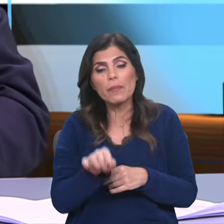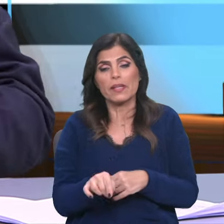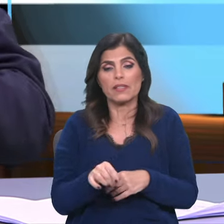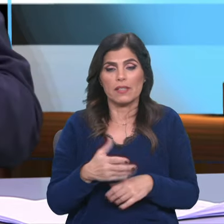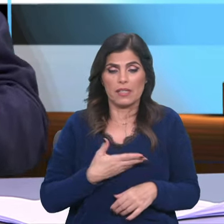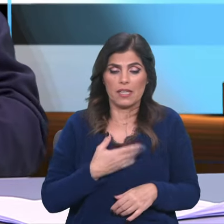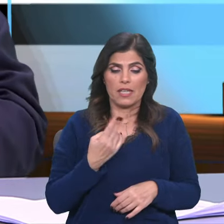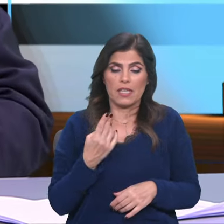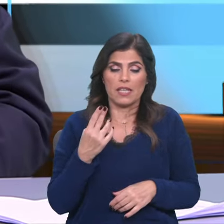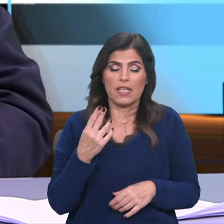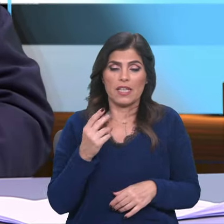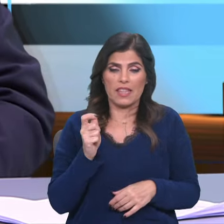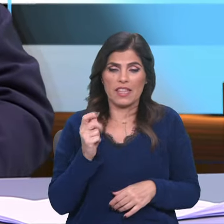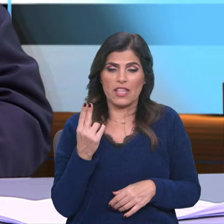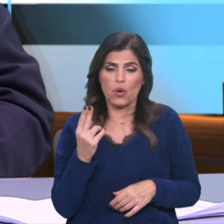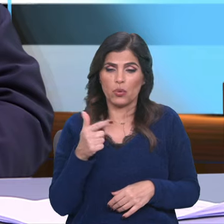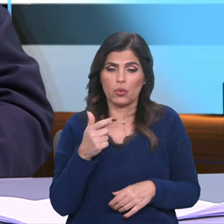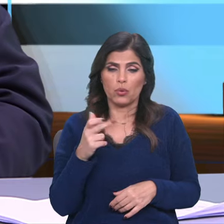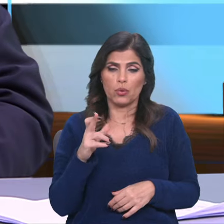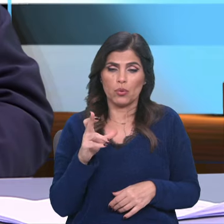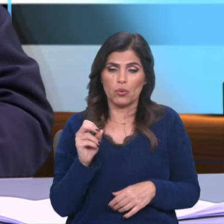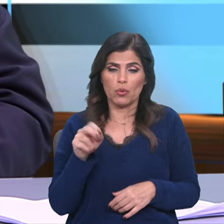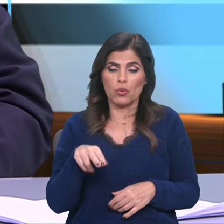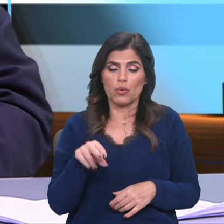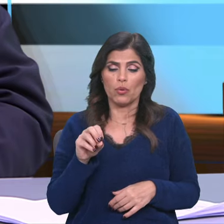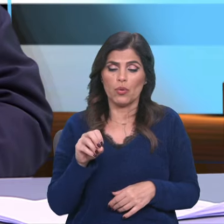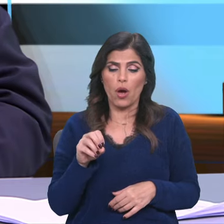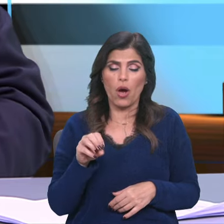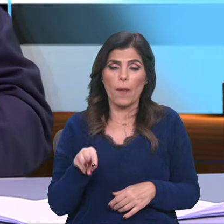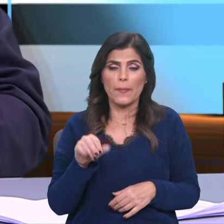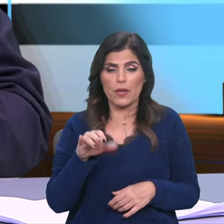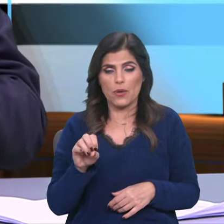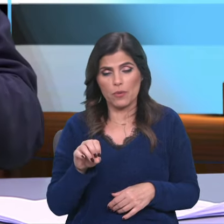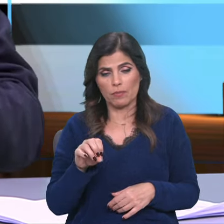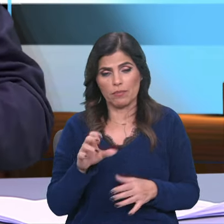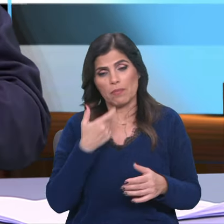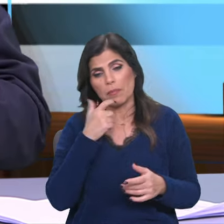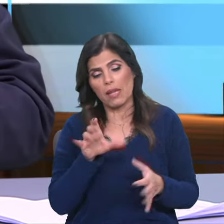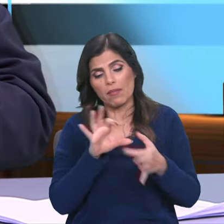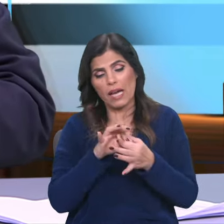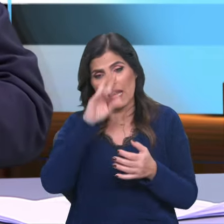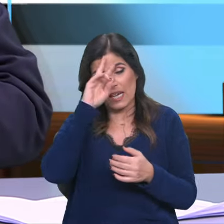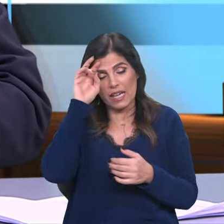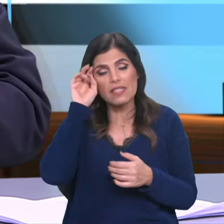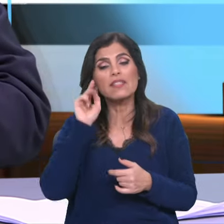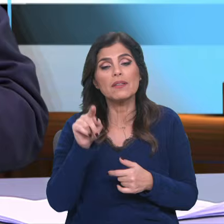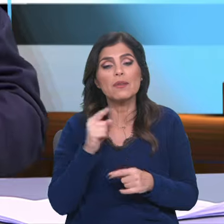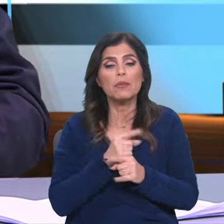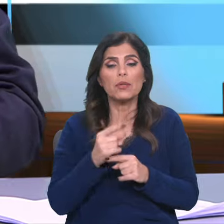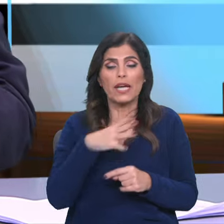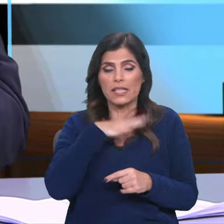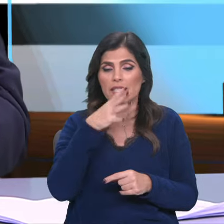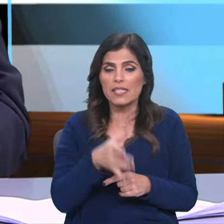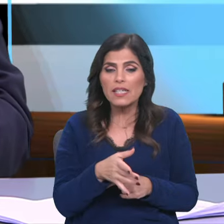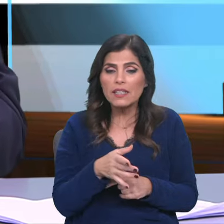Deutronómio Segundo Além, não é? Em grego, Deutronómio, porque significa